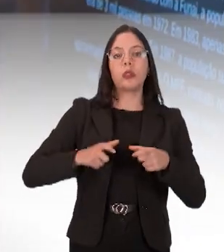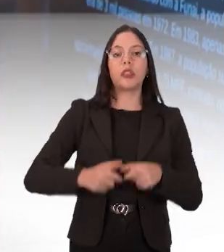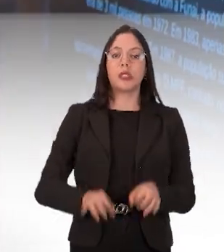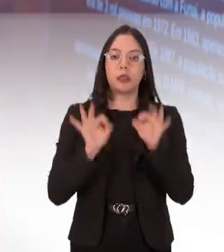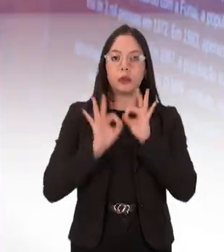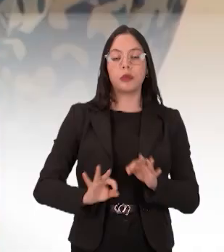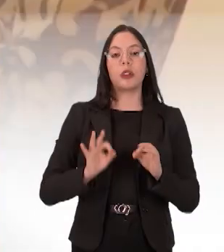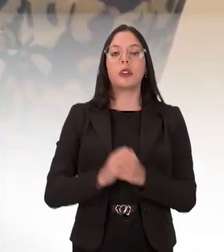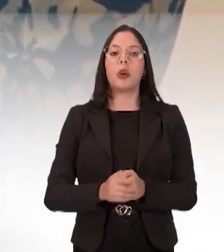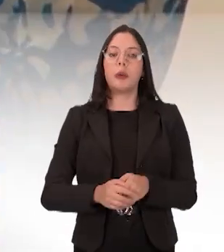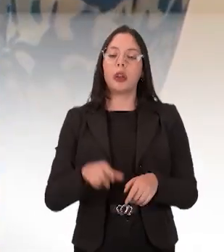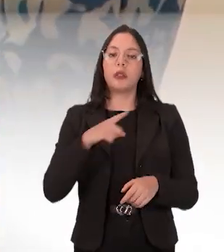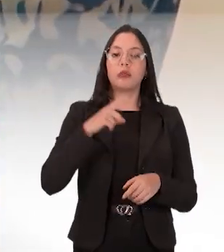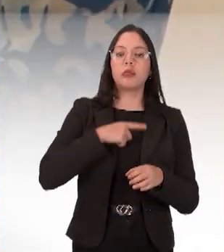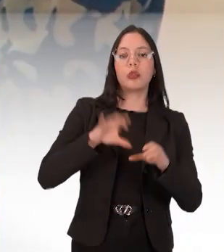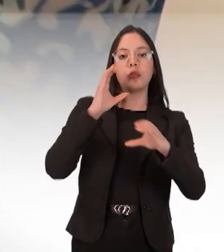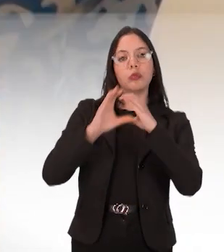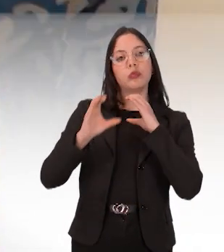interesse da sociedade.